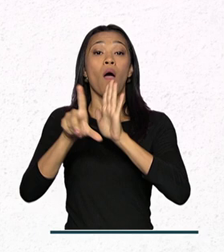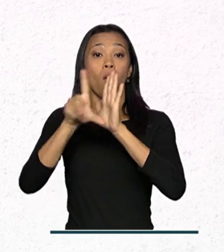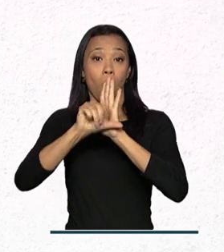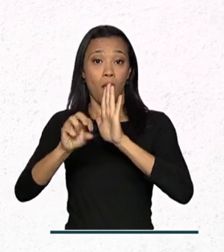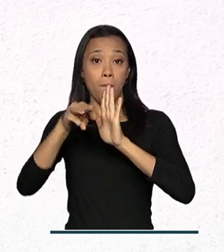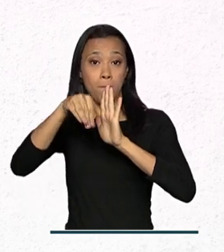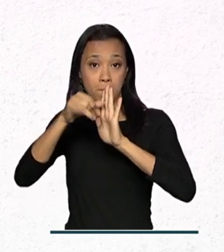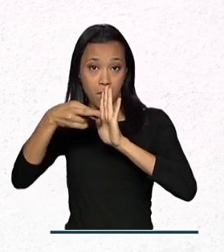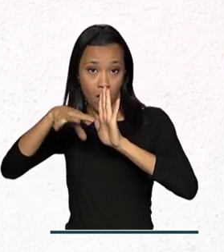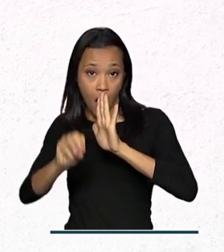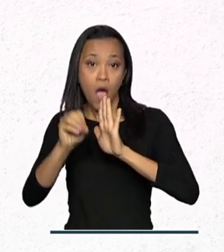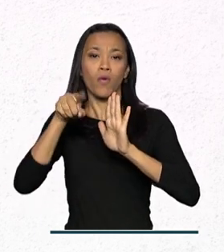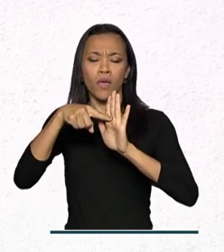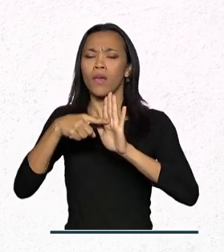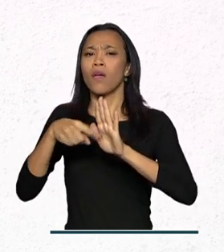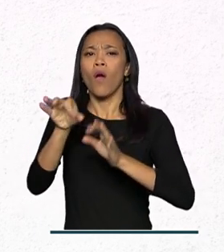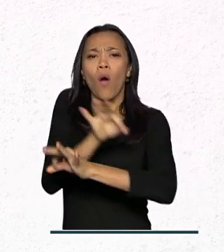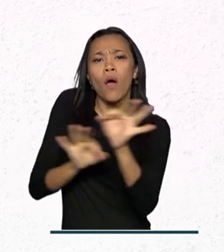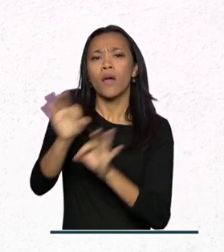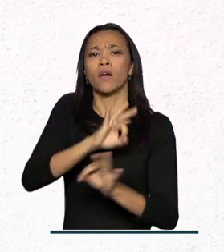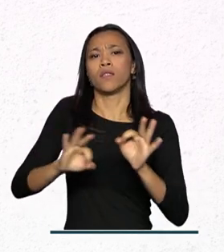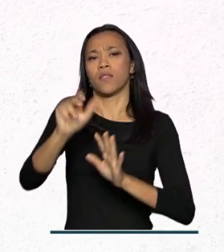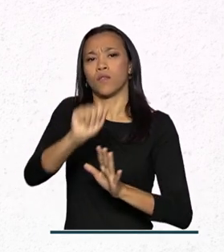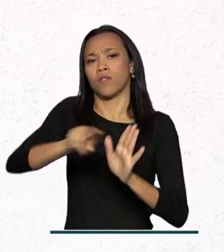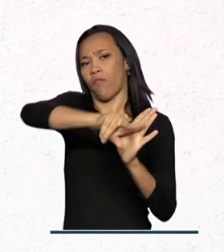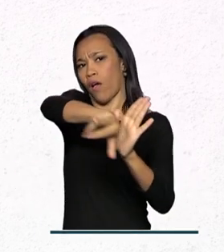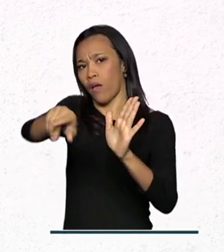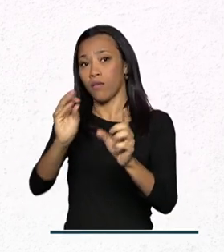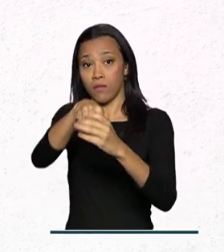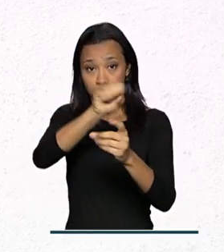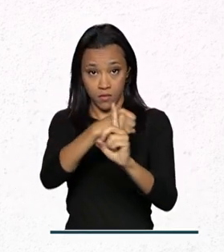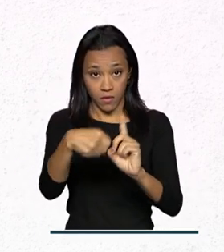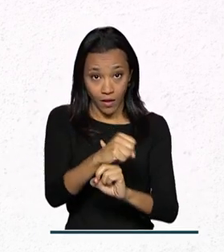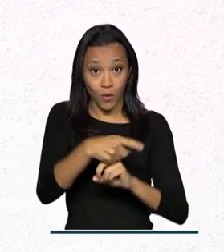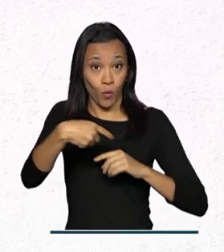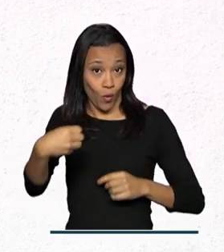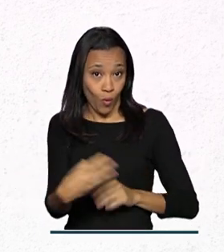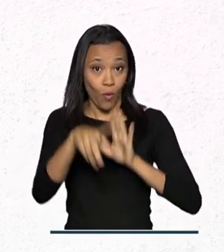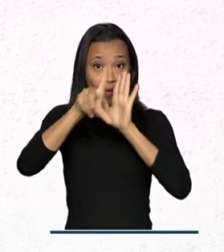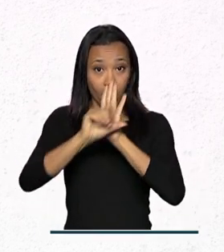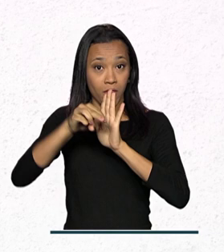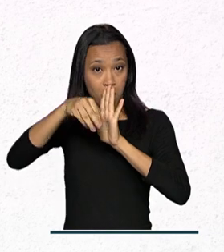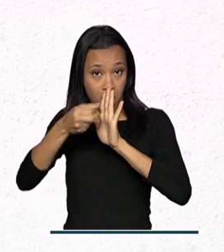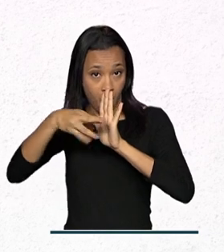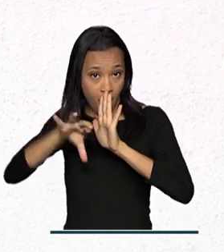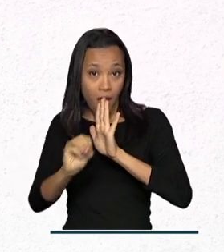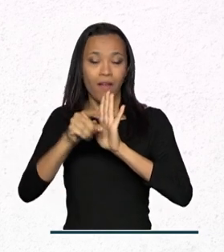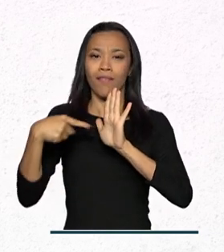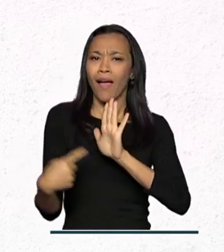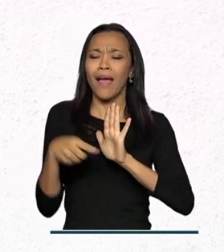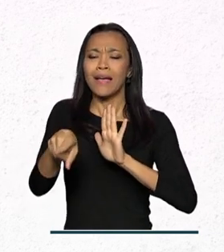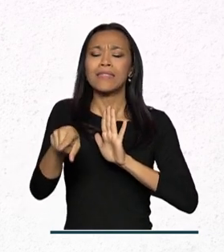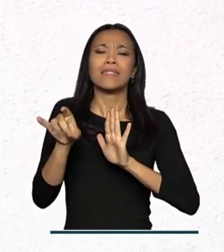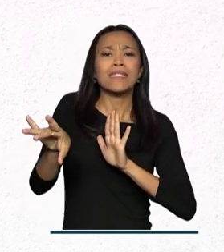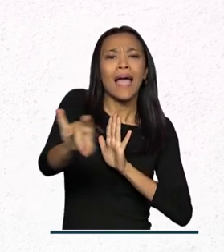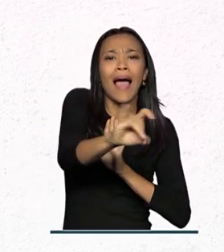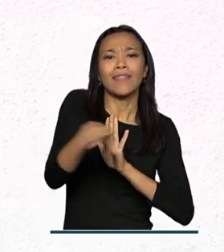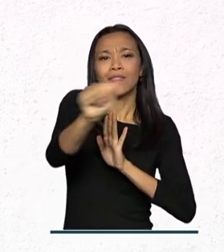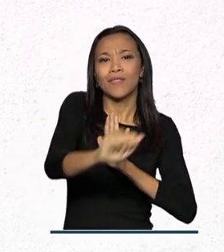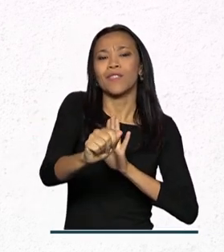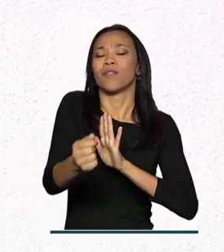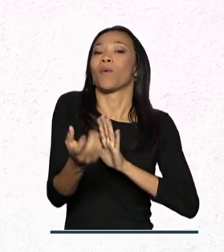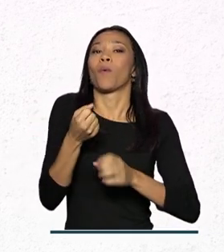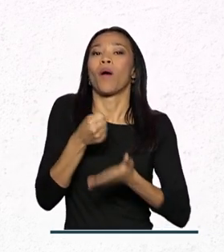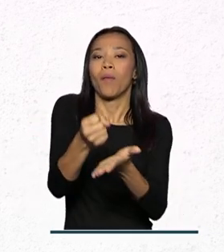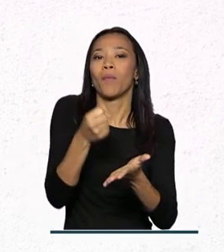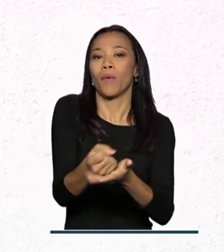Regulatório das Organizações da Sociedade Civil. Com o novo marco, a cooperação dessas organizações com União,